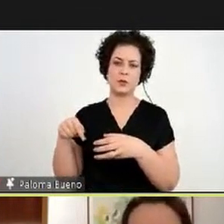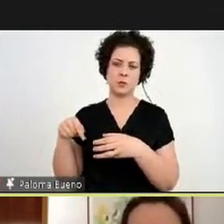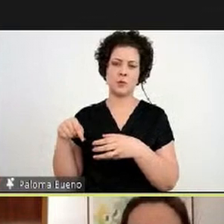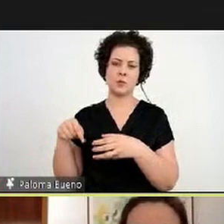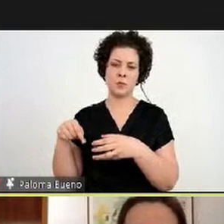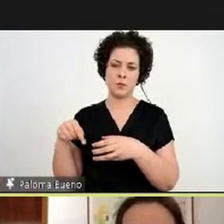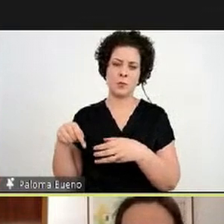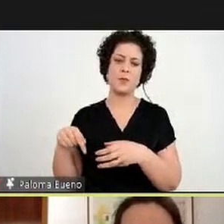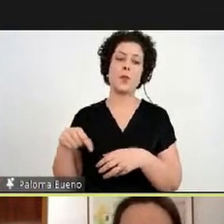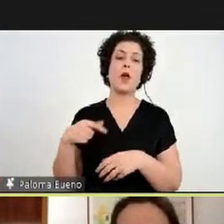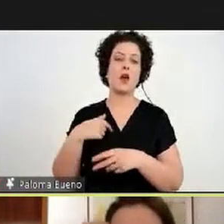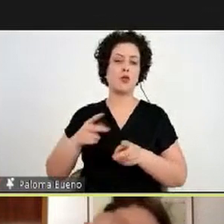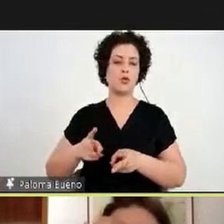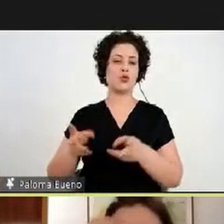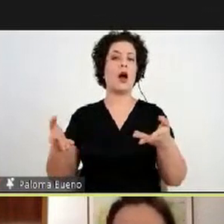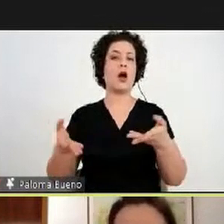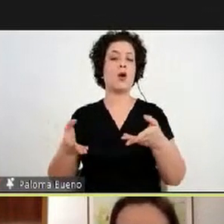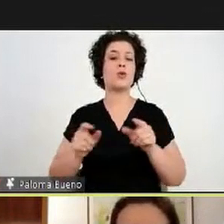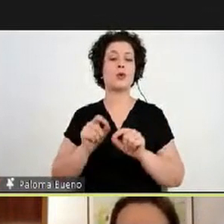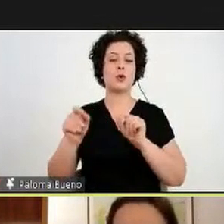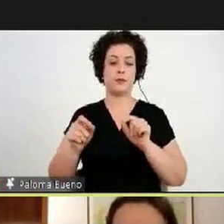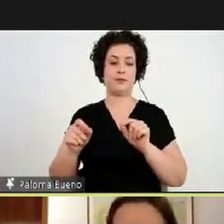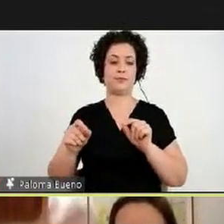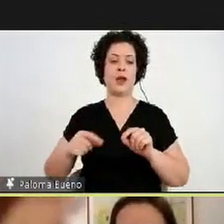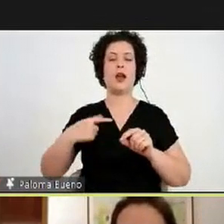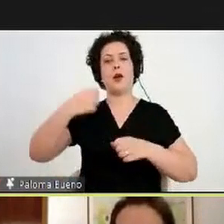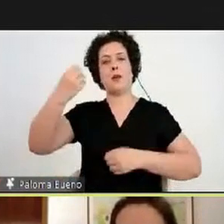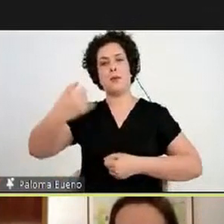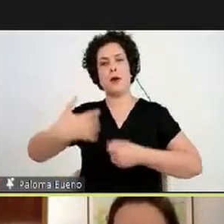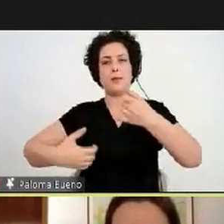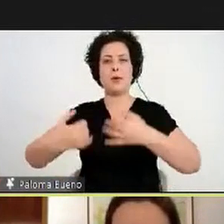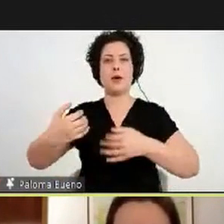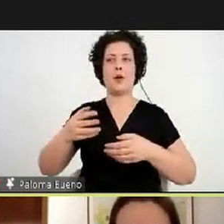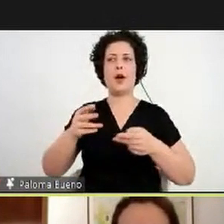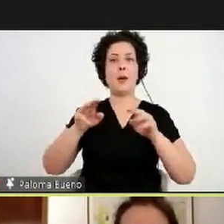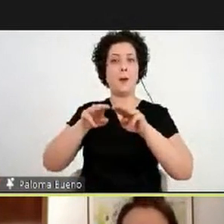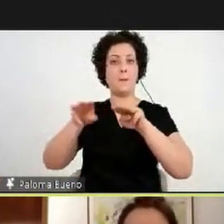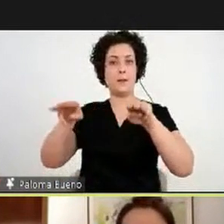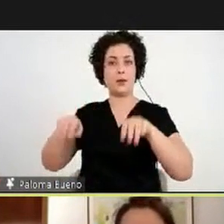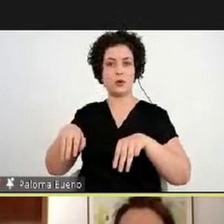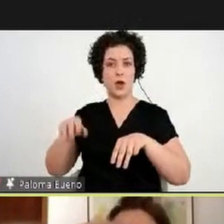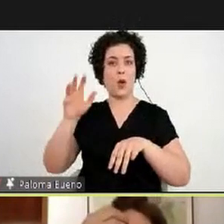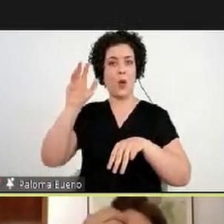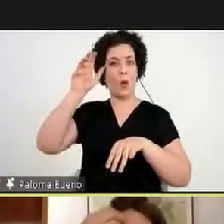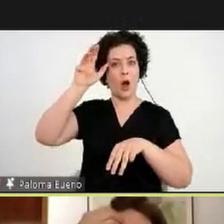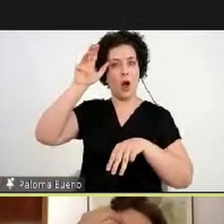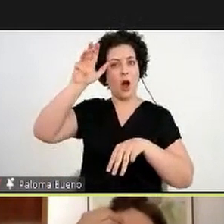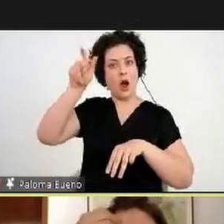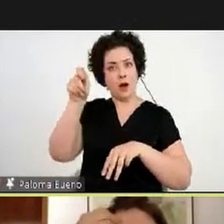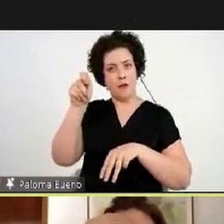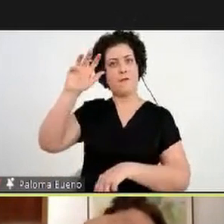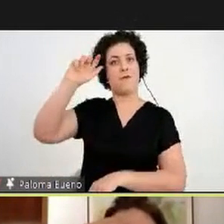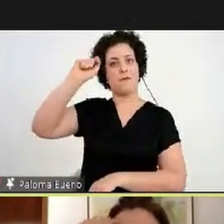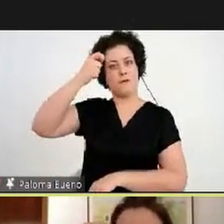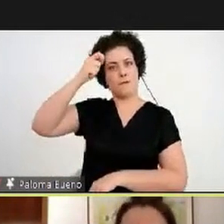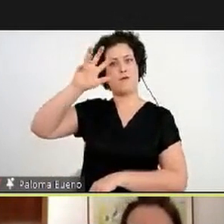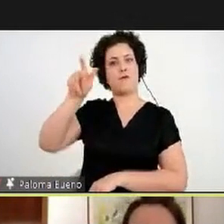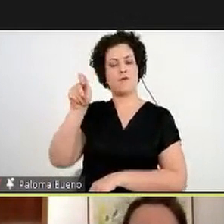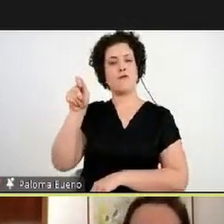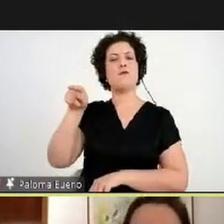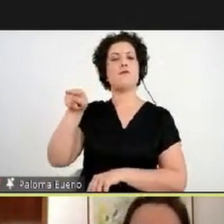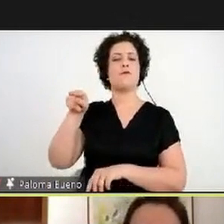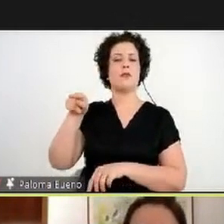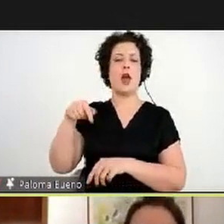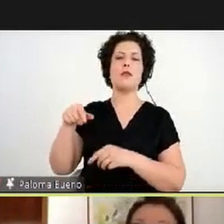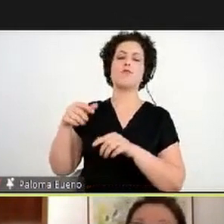Eu só vou seguir agora aqui, gente, como eu estou falando que nós fomos ao Museu Afro, eu vou trazer outra dinâmica lúdica. Nesse